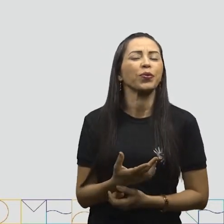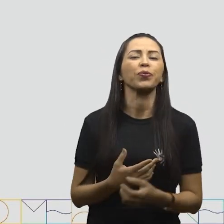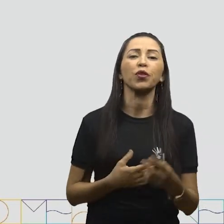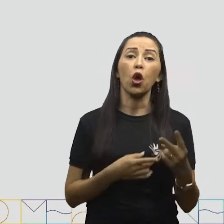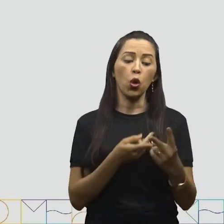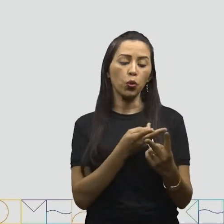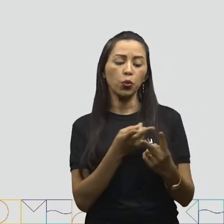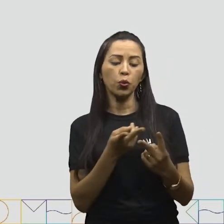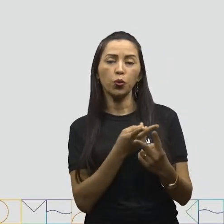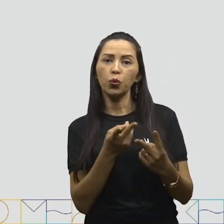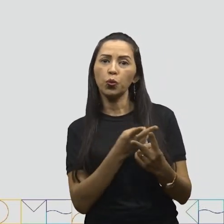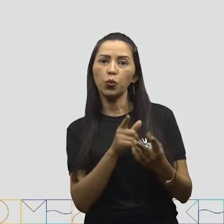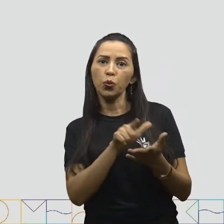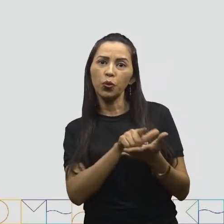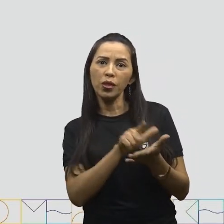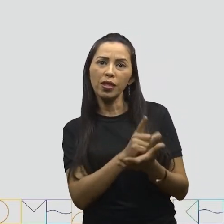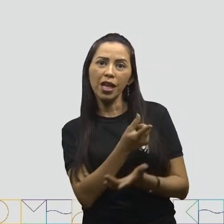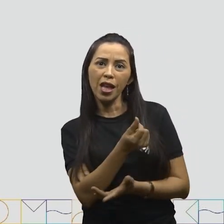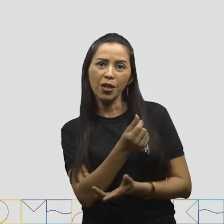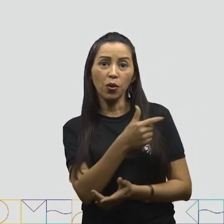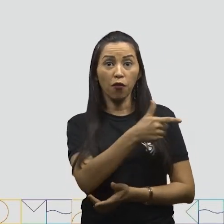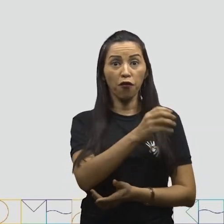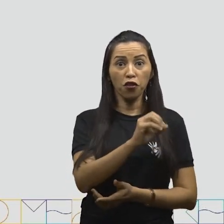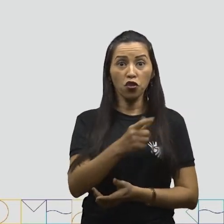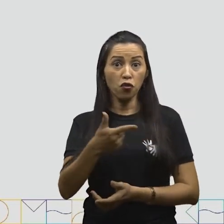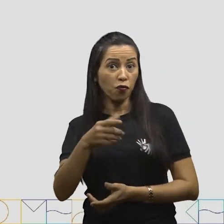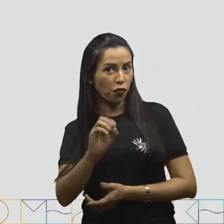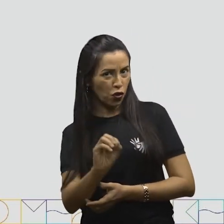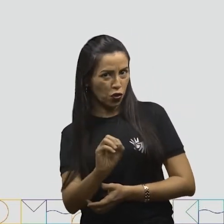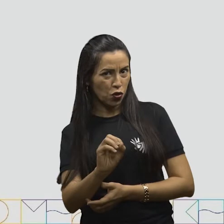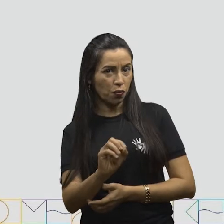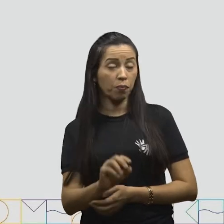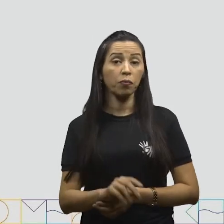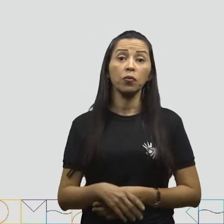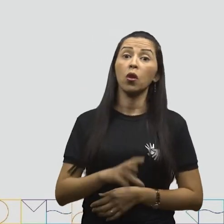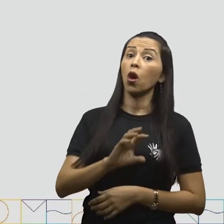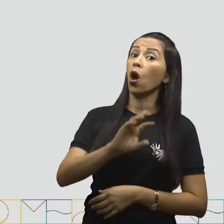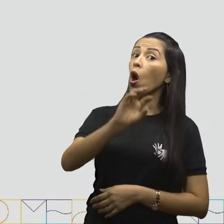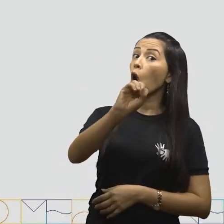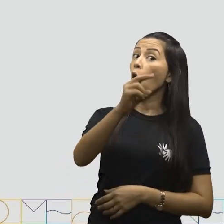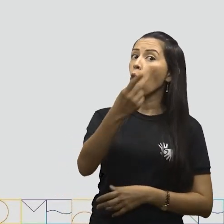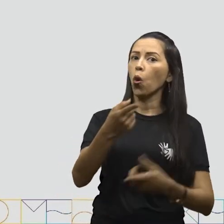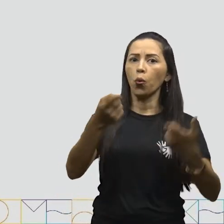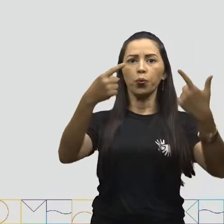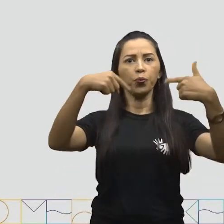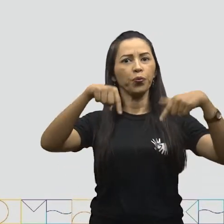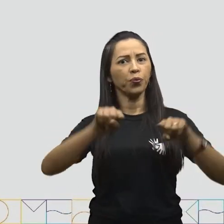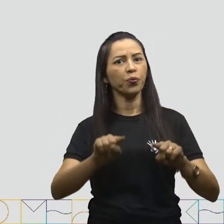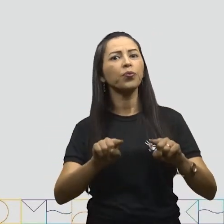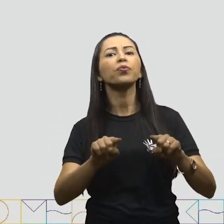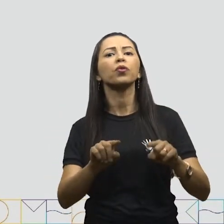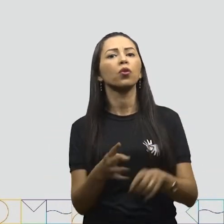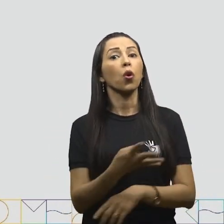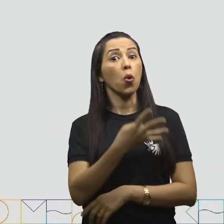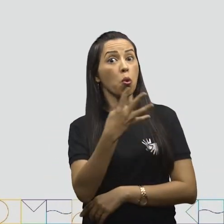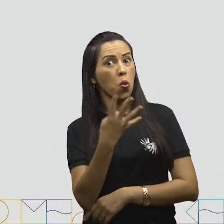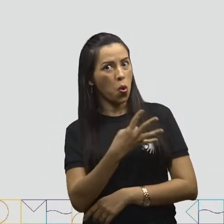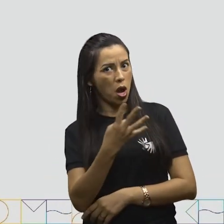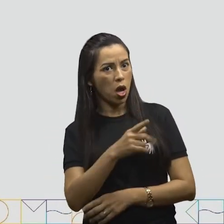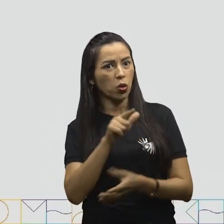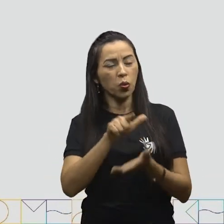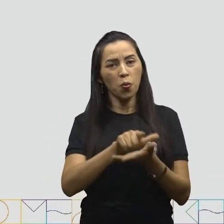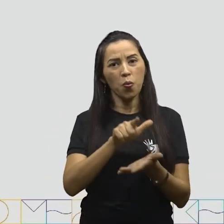cédulas de 20 reais ou quatro cédulas